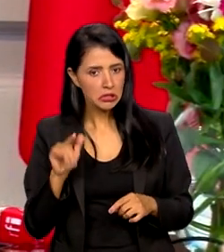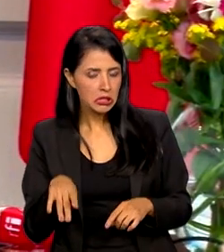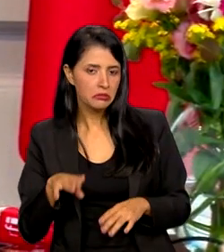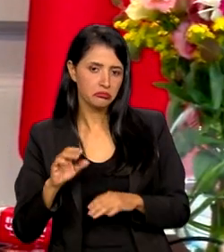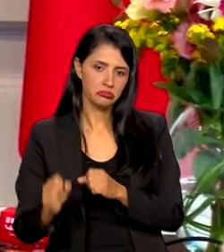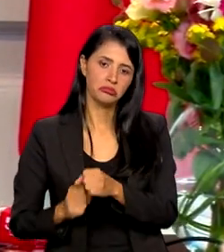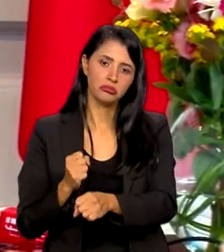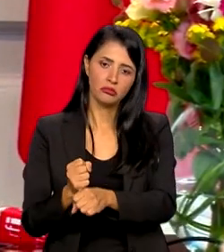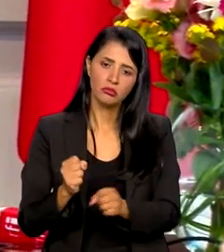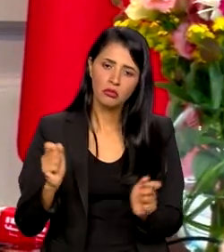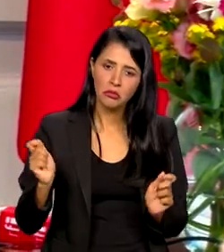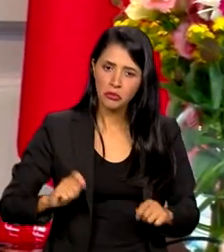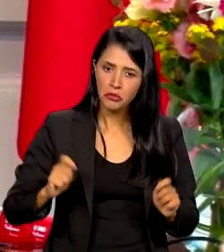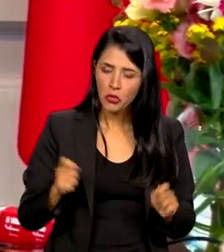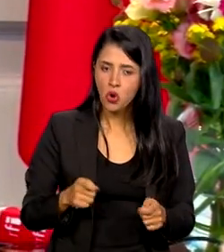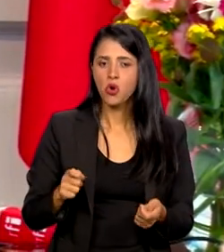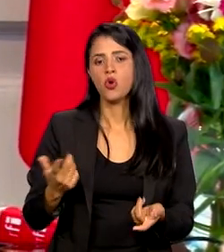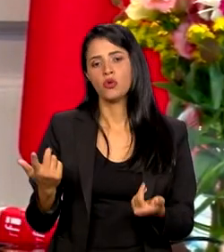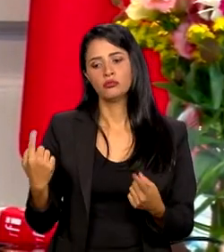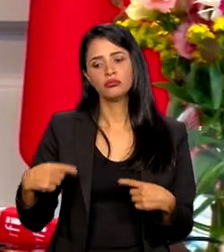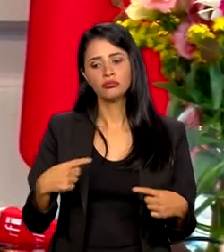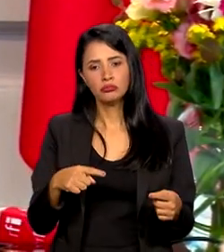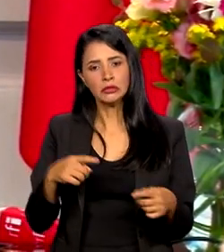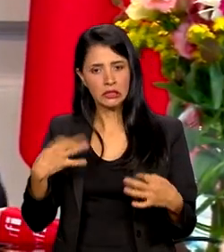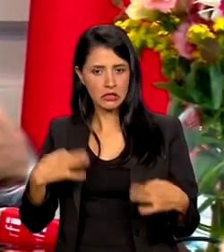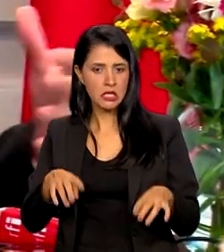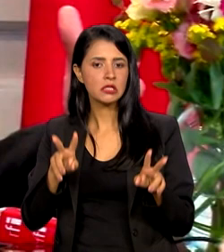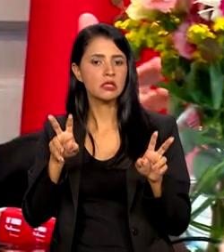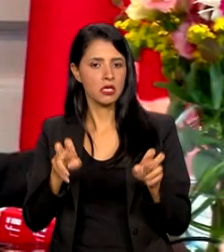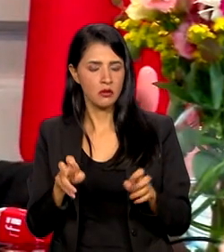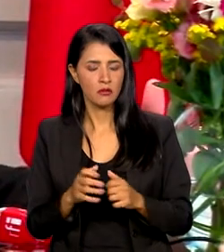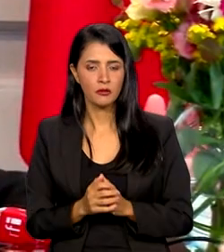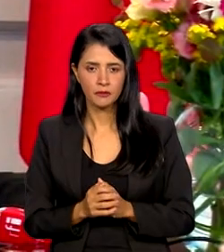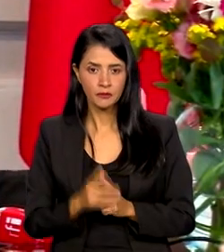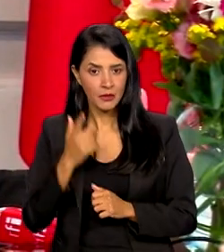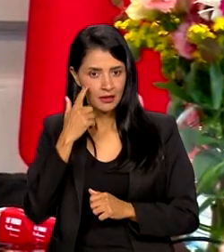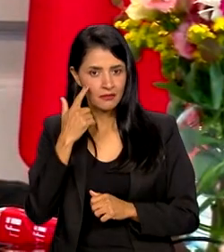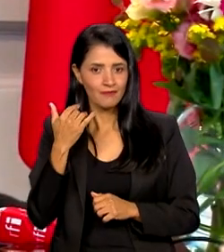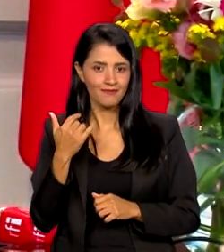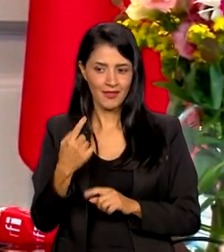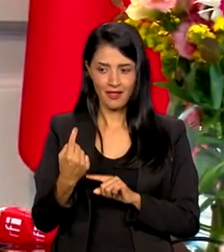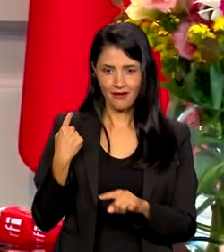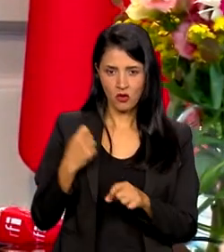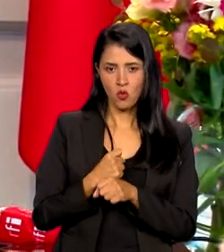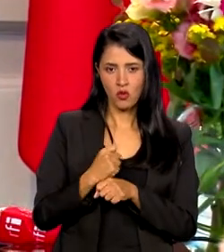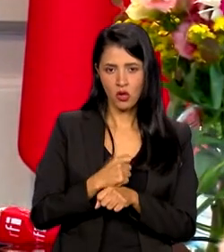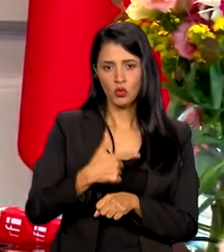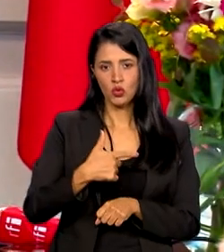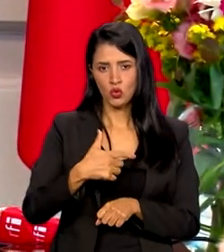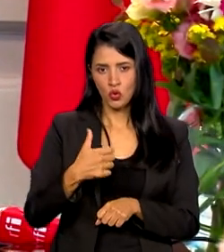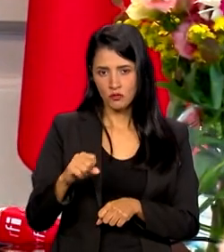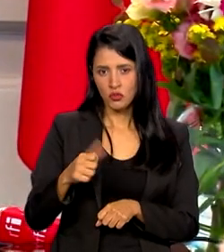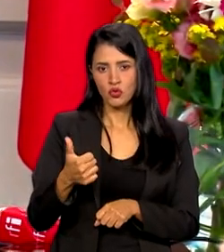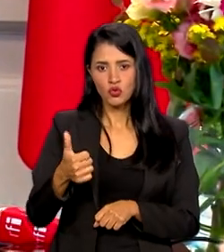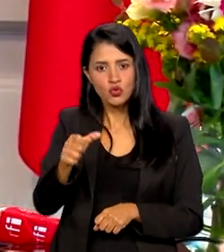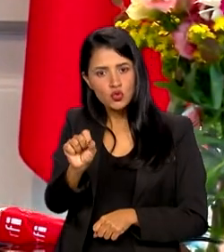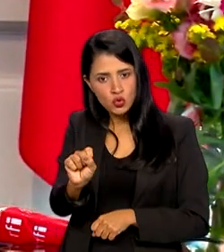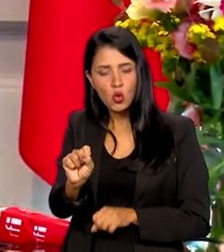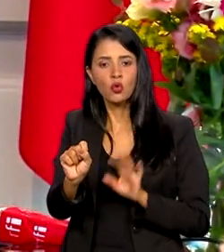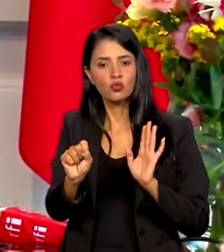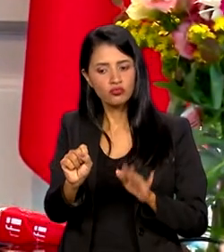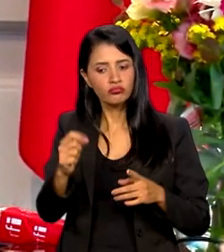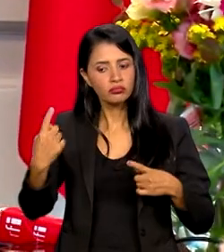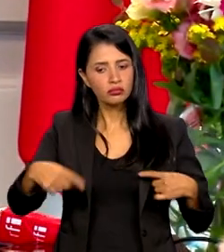que vem, a gente possa tratar dessa questão. Para vocês terem uma ideia, desde 2018 está sendo discutida a questão da revalidação